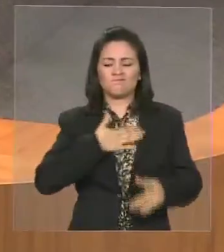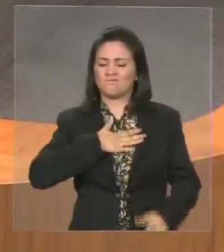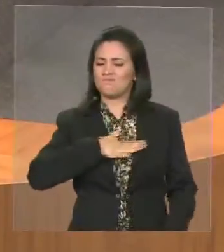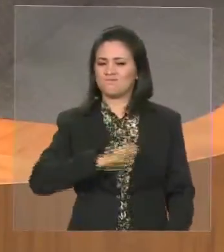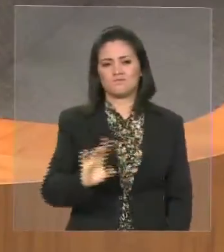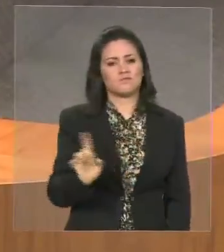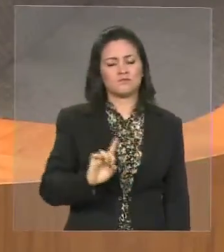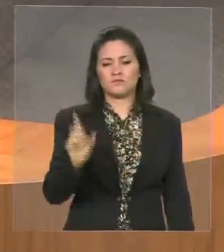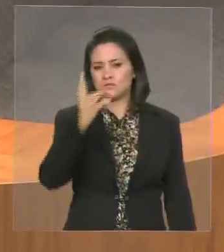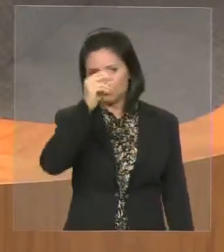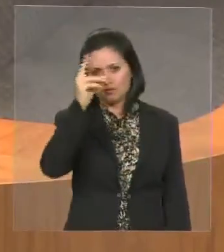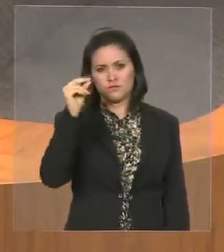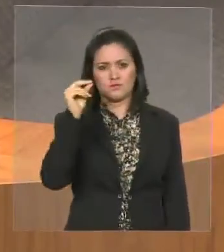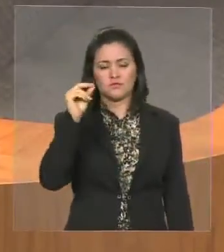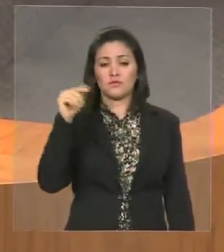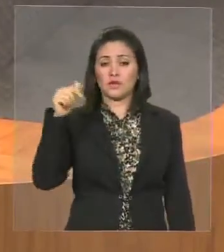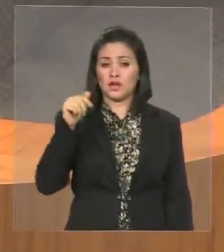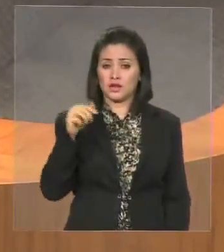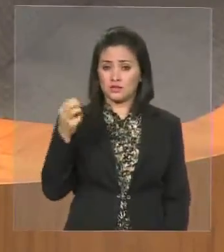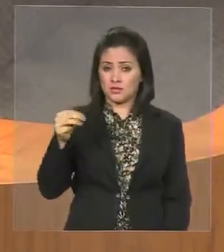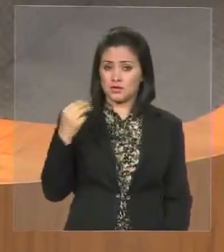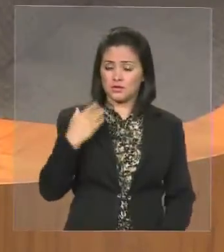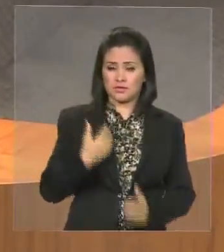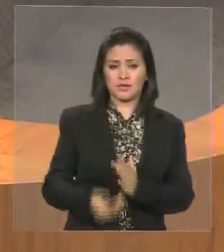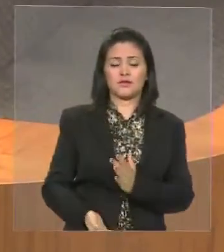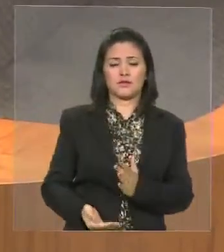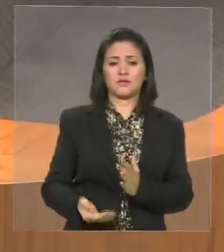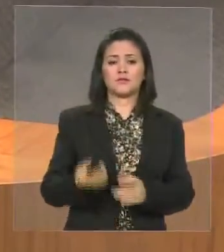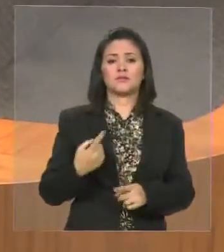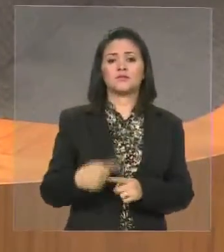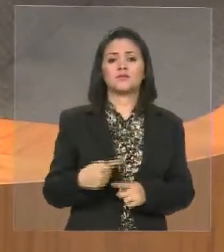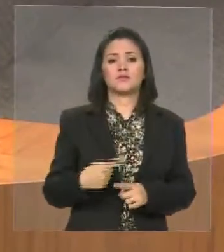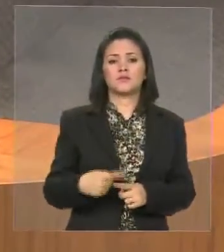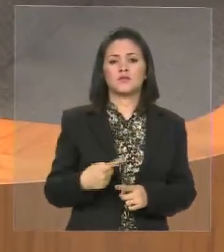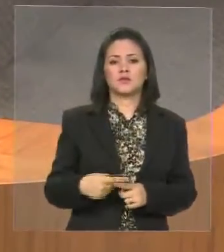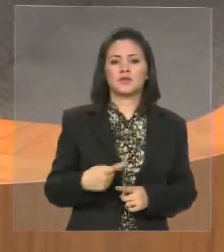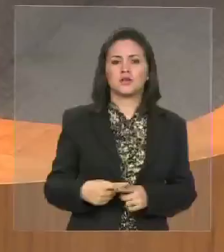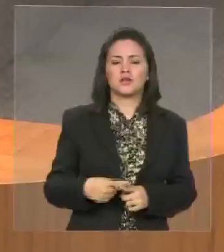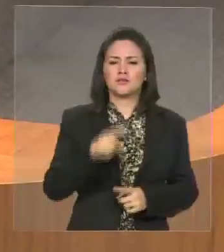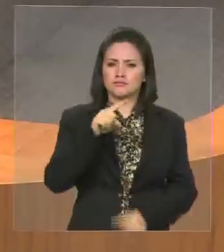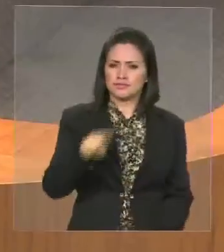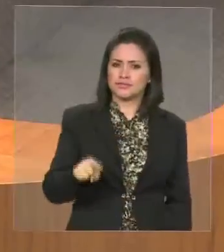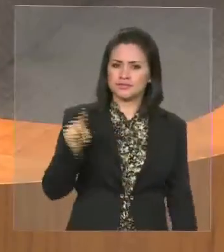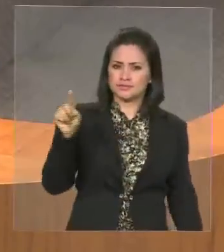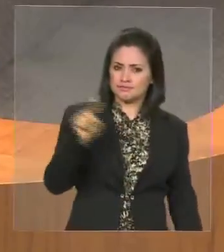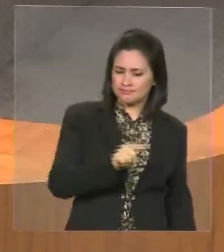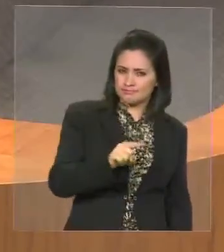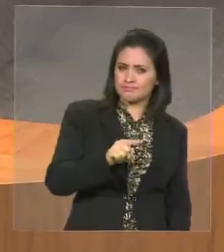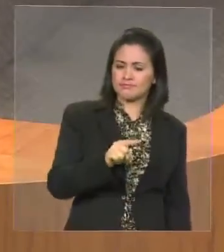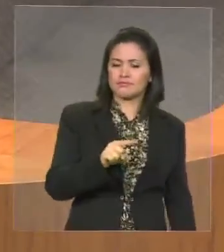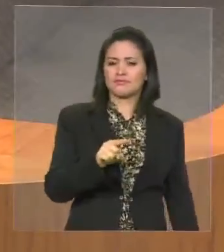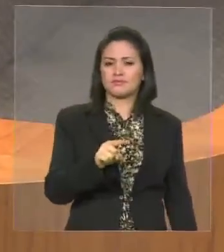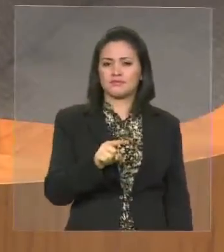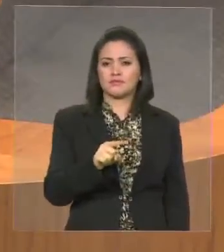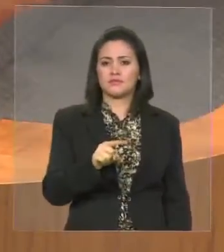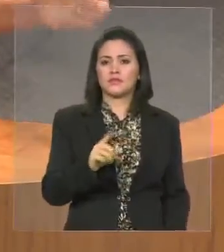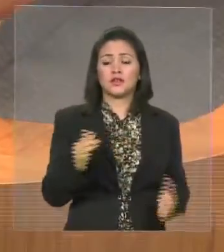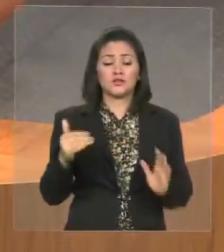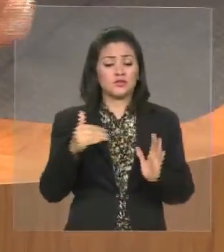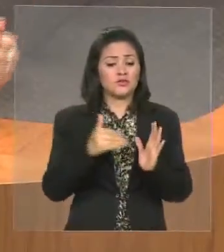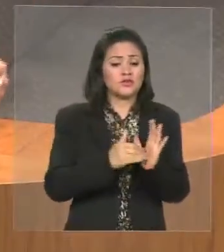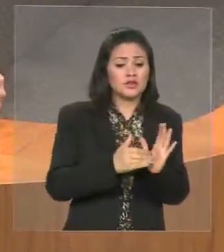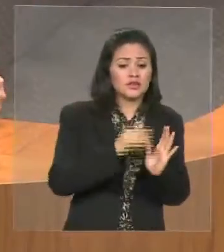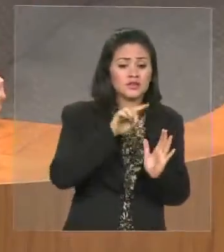Perdeu aqui no Maranhão, porque a candidatura estava indeferida, indeferiram, no último momento, quando não houve mais